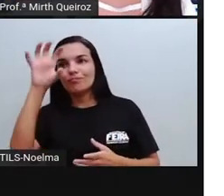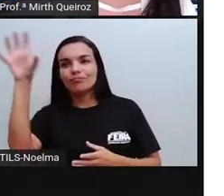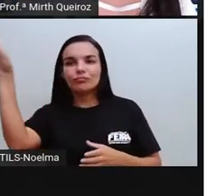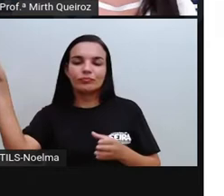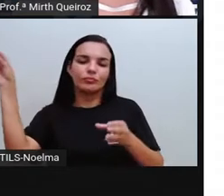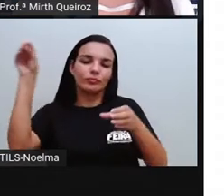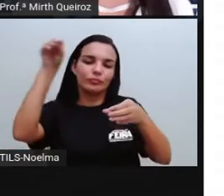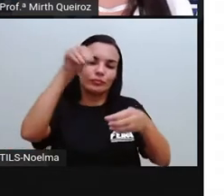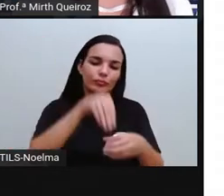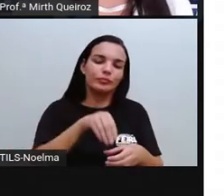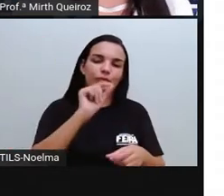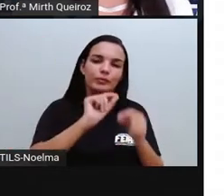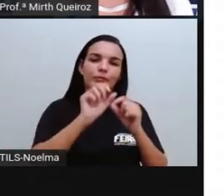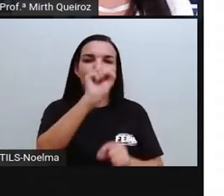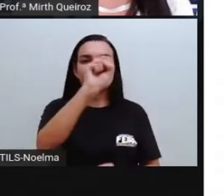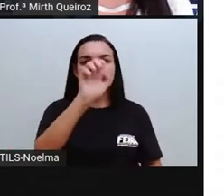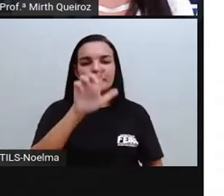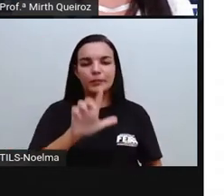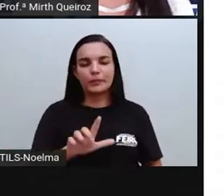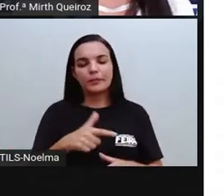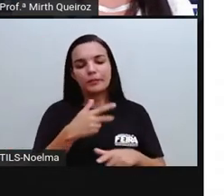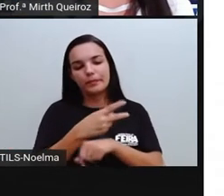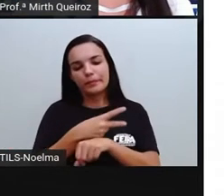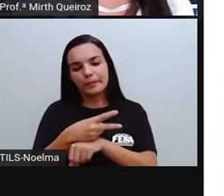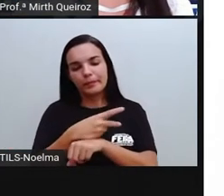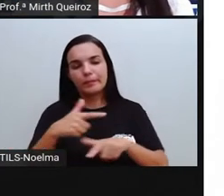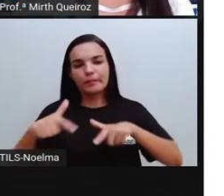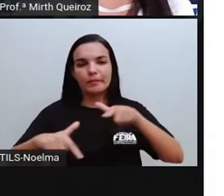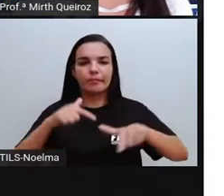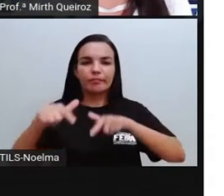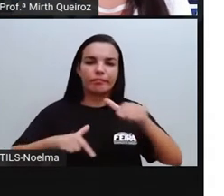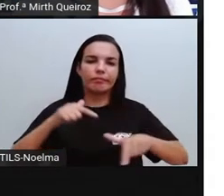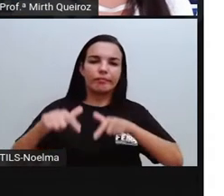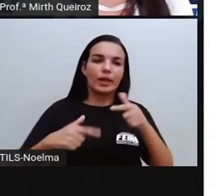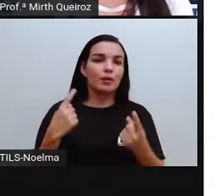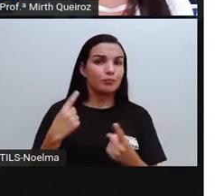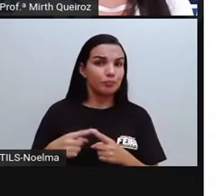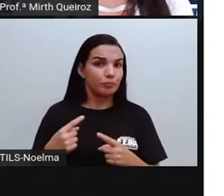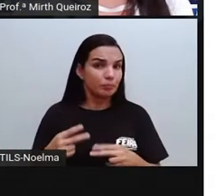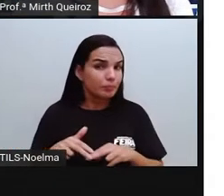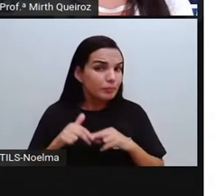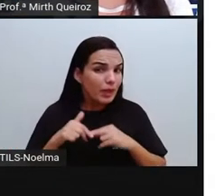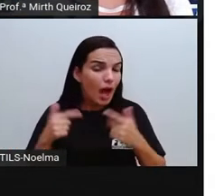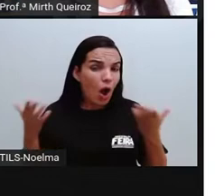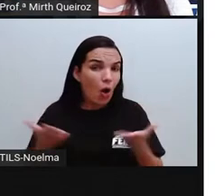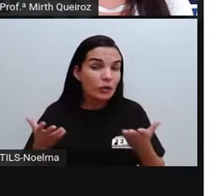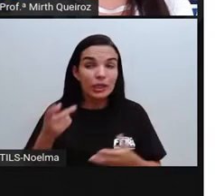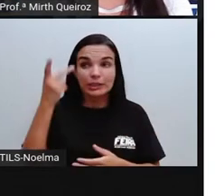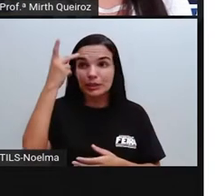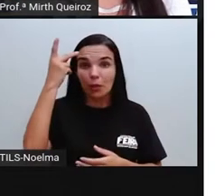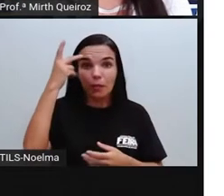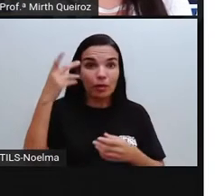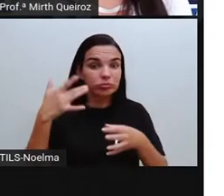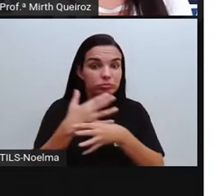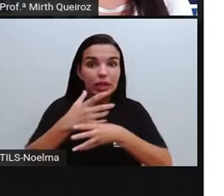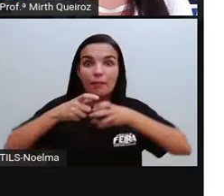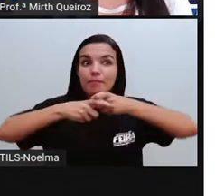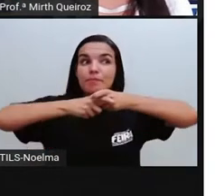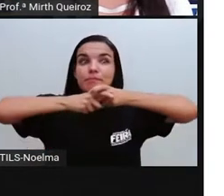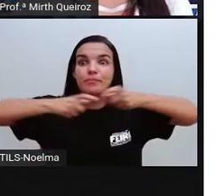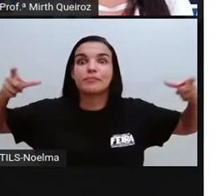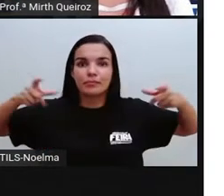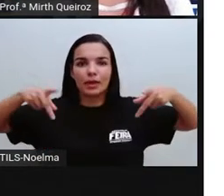sudeste em busca de emprego. Por isso que hoje São Paulo é uma cidade muito